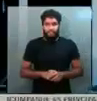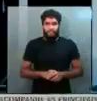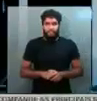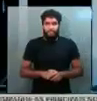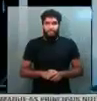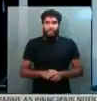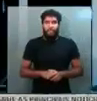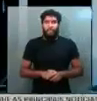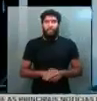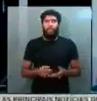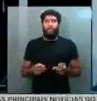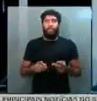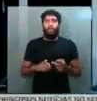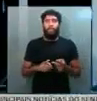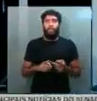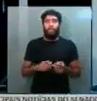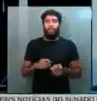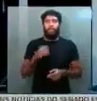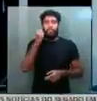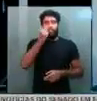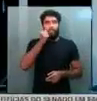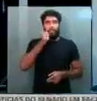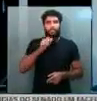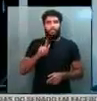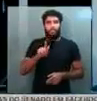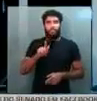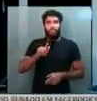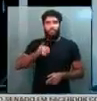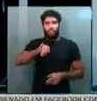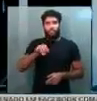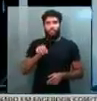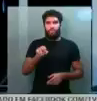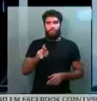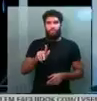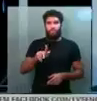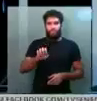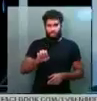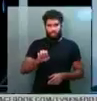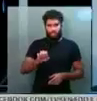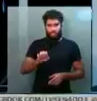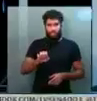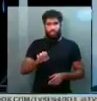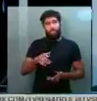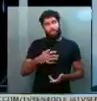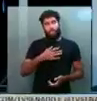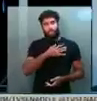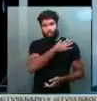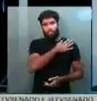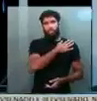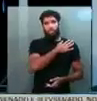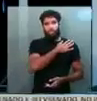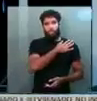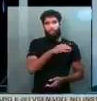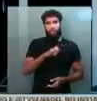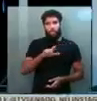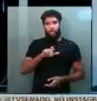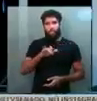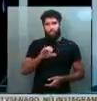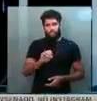Indagação do senador, eminente senador Jorge Cajuru, o coronel Elcio, secretário executivo do Ministério da Saúde, já